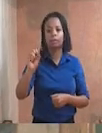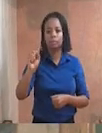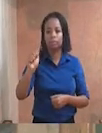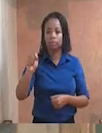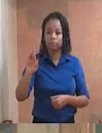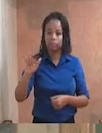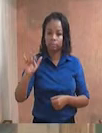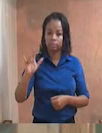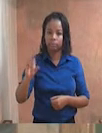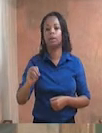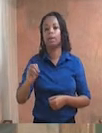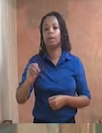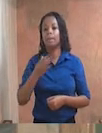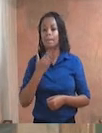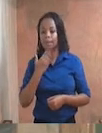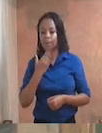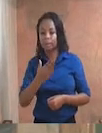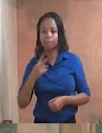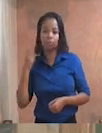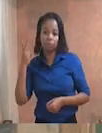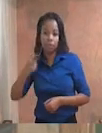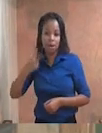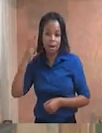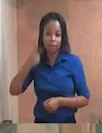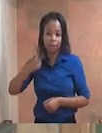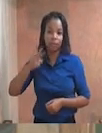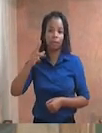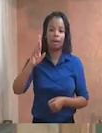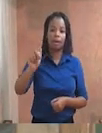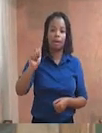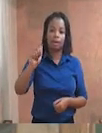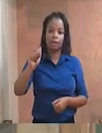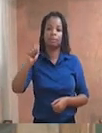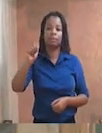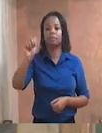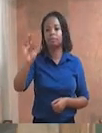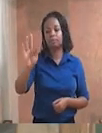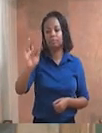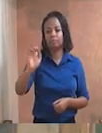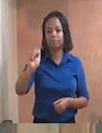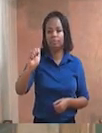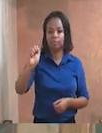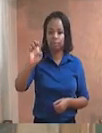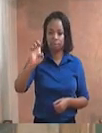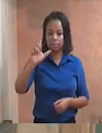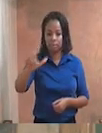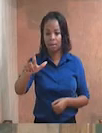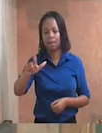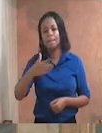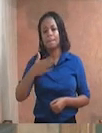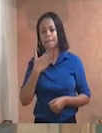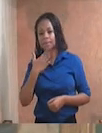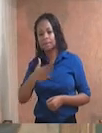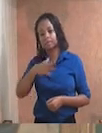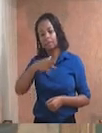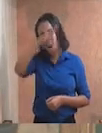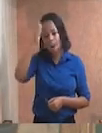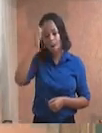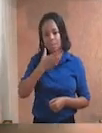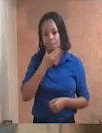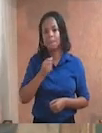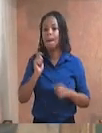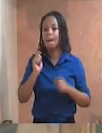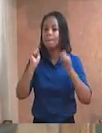03316. Do vereador Miriam, Rafael Nascimento de Lacerda de Barros, solicitando ao excelentíssimo senhor prefeito a